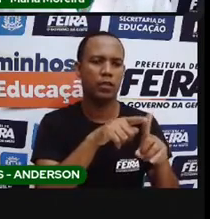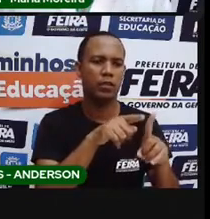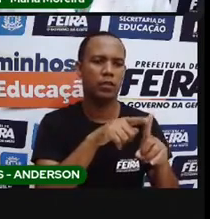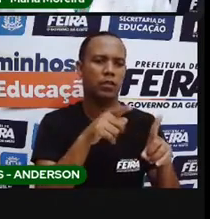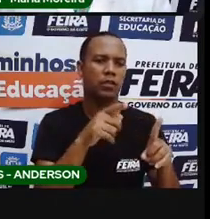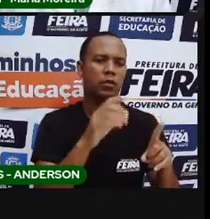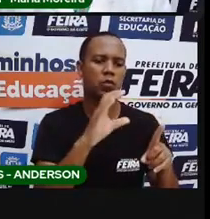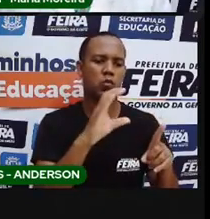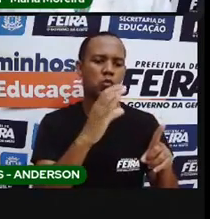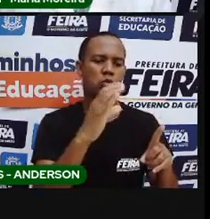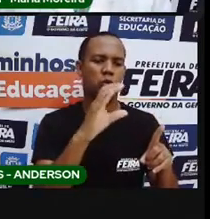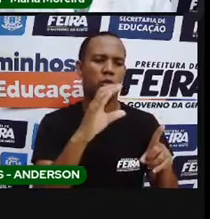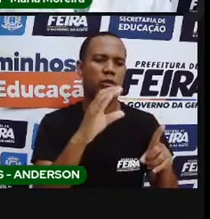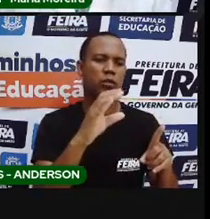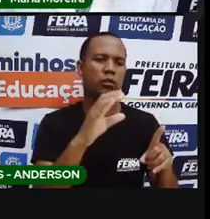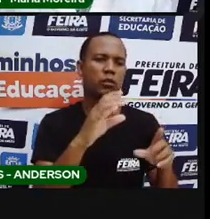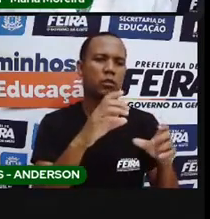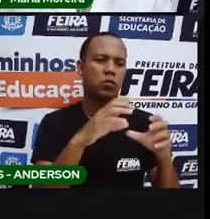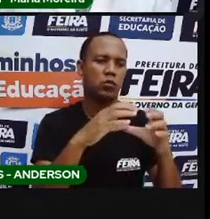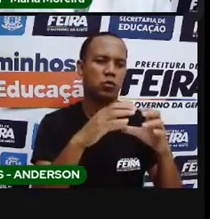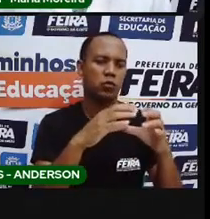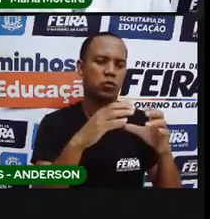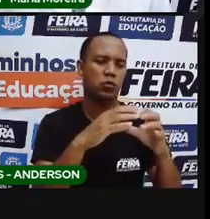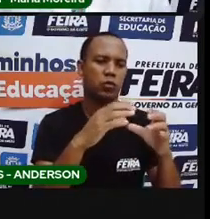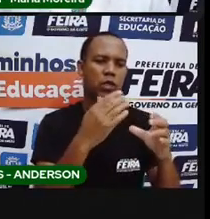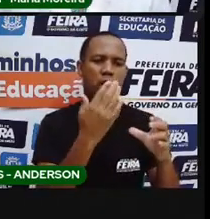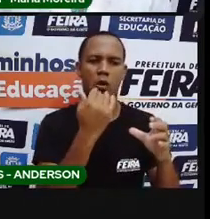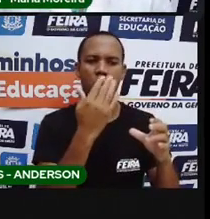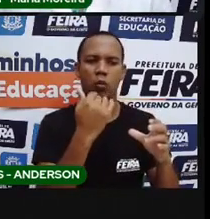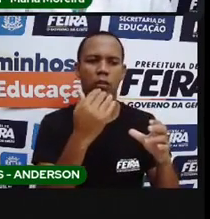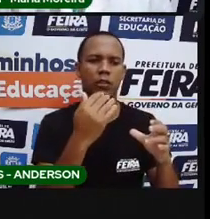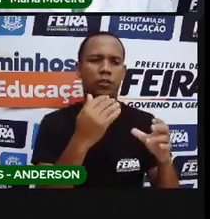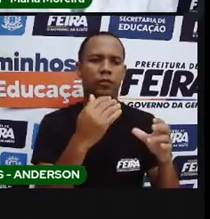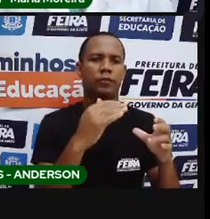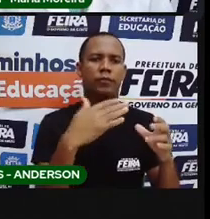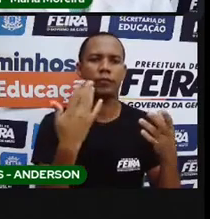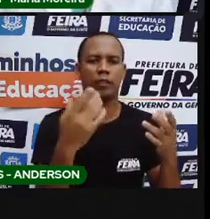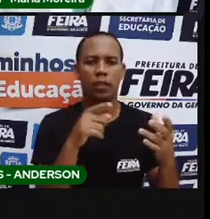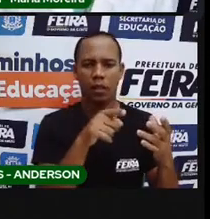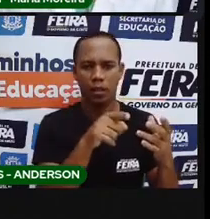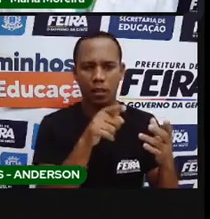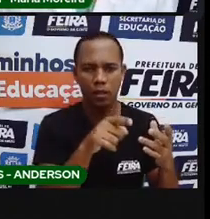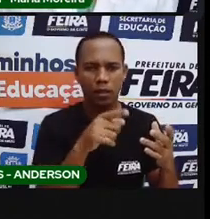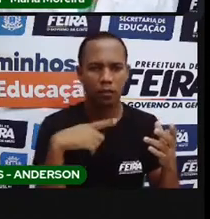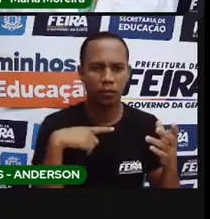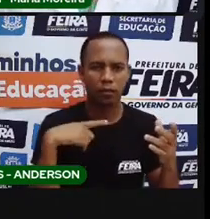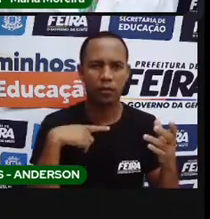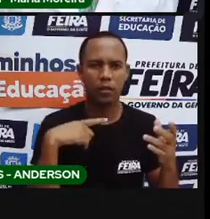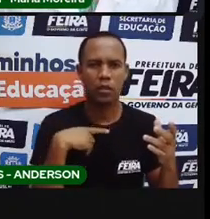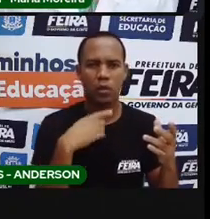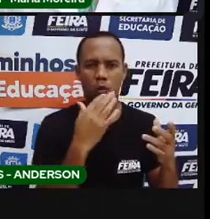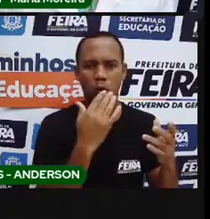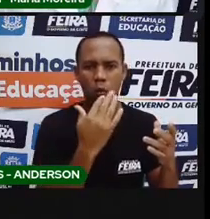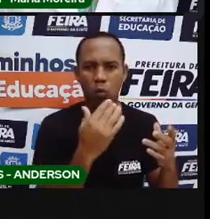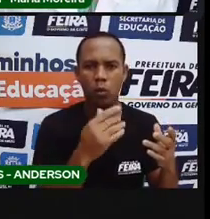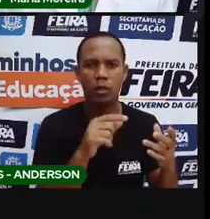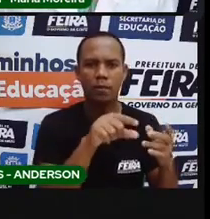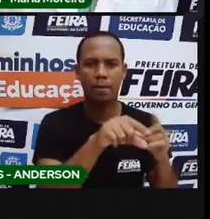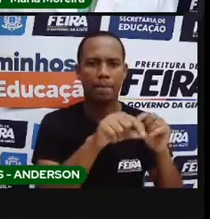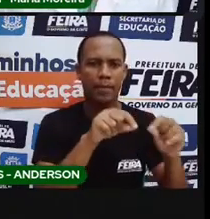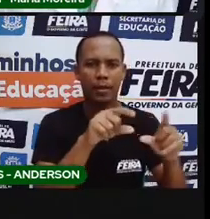conhece de mais, que diz para a gente, no São João, que faz doce, ele faz micô, suco, e podem manter,